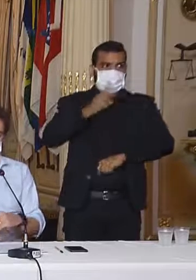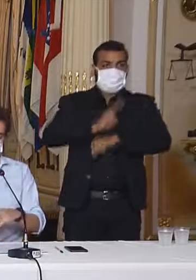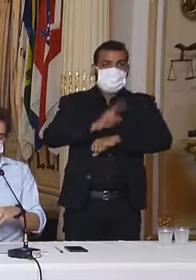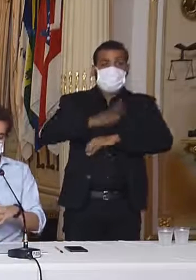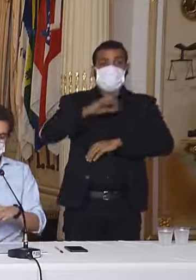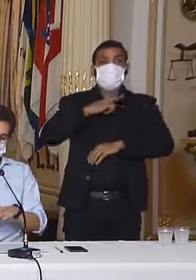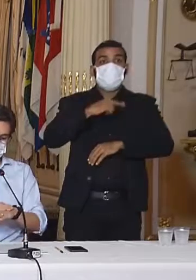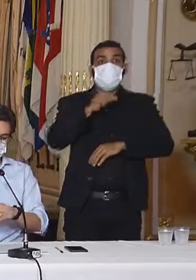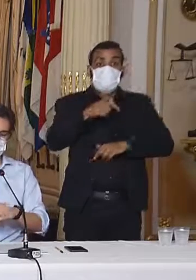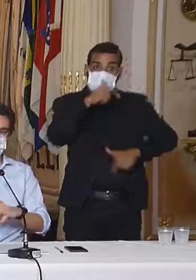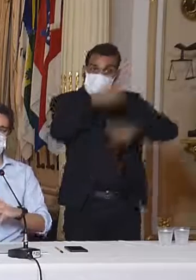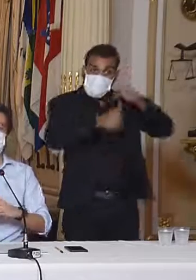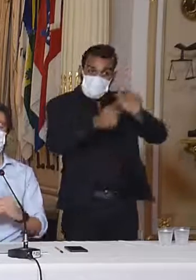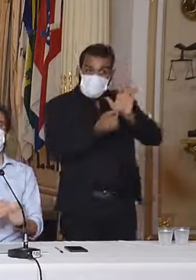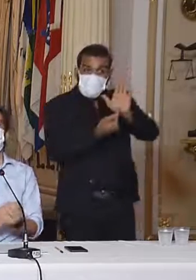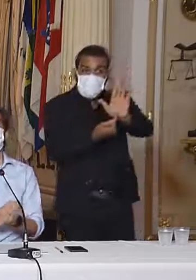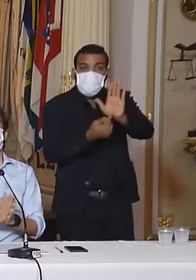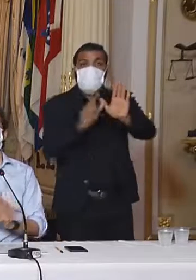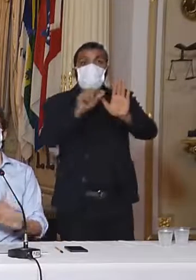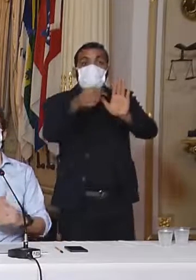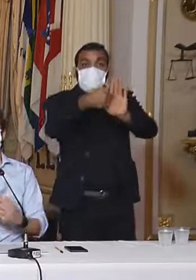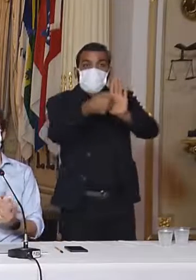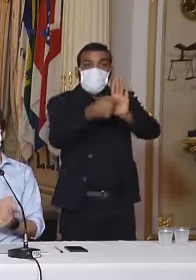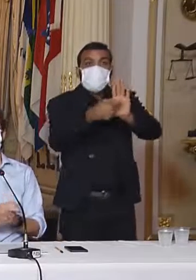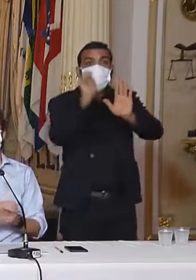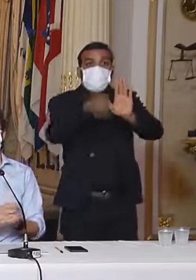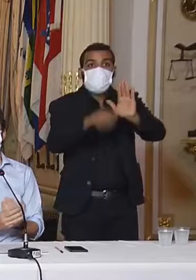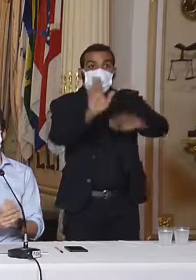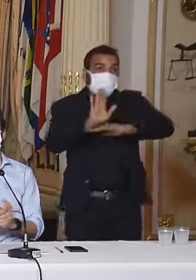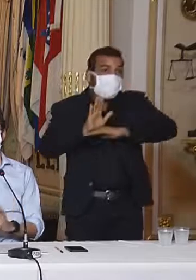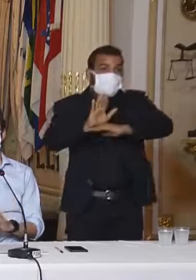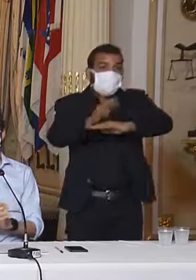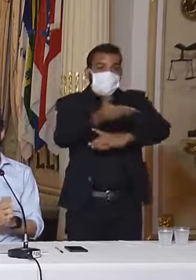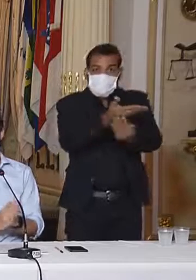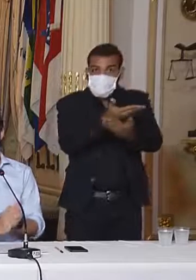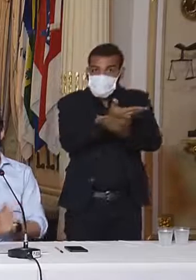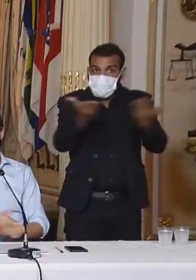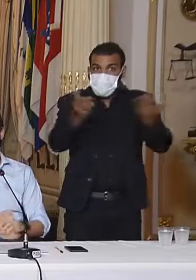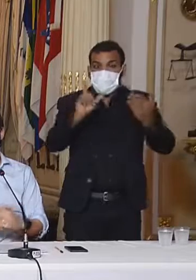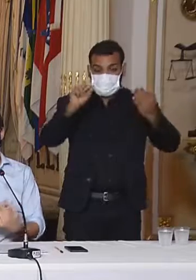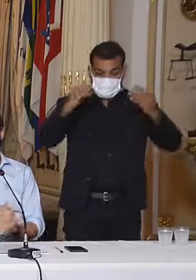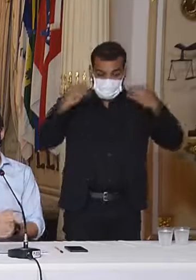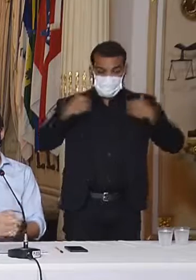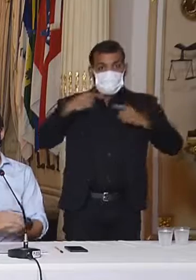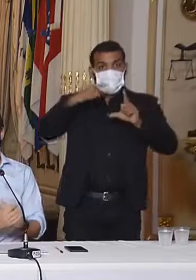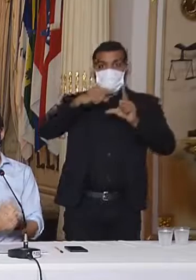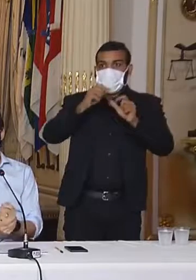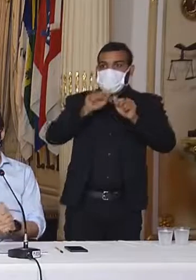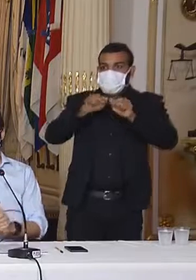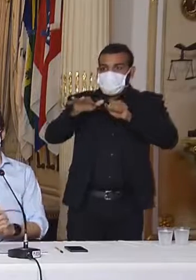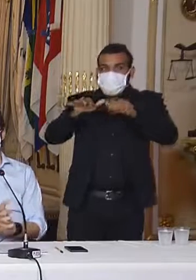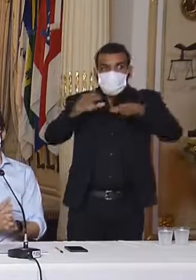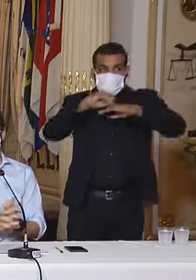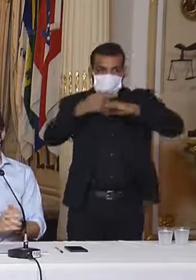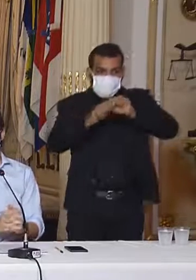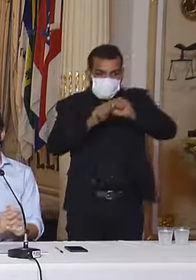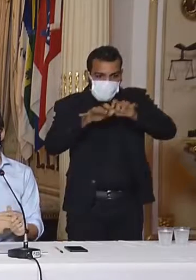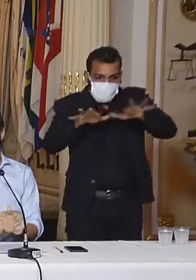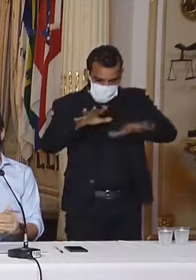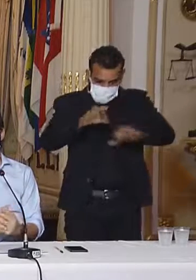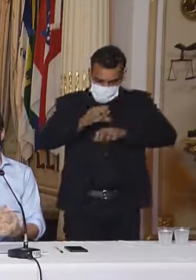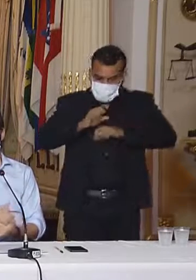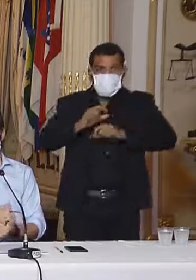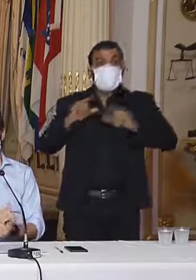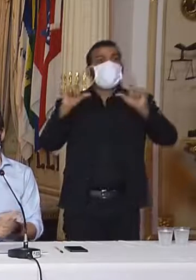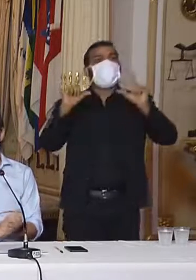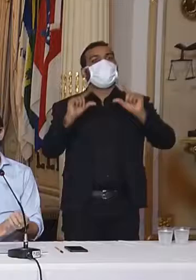mostrando que contribui decisivamente para que você reduza a taxa de contágio, a taxa de contágio para menos do